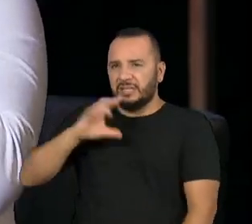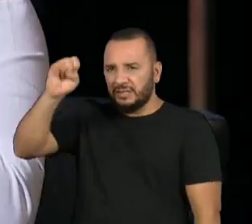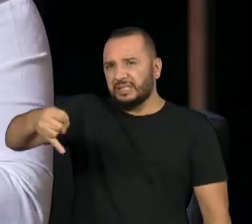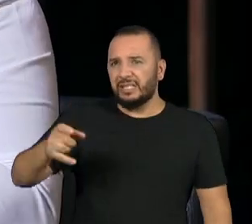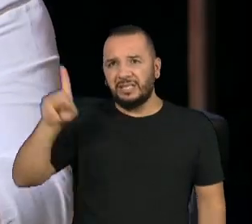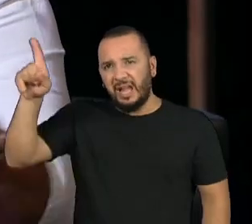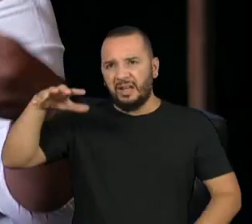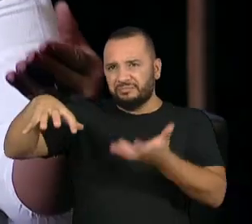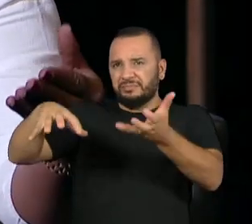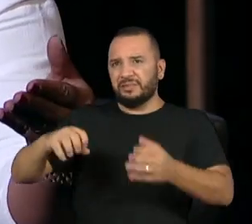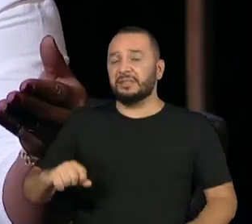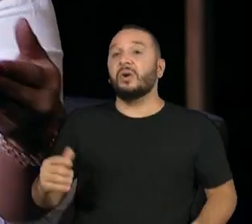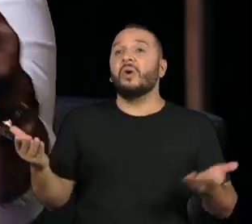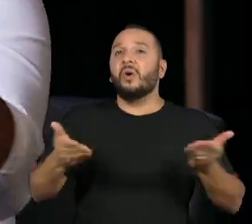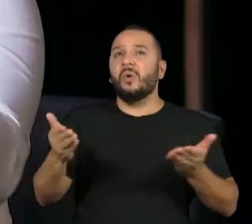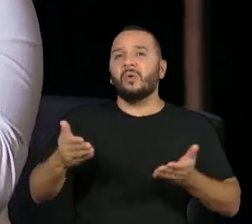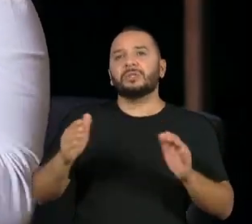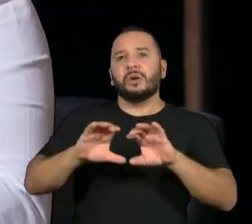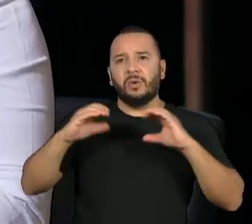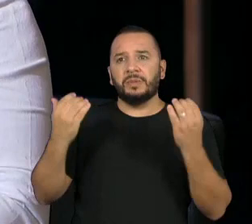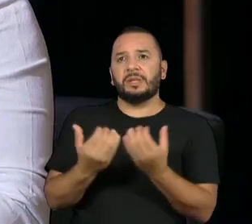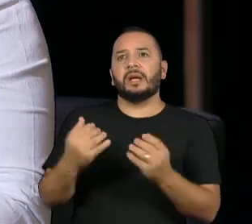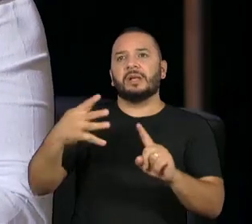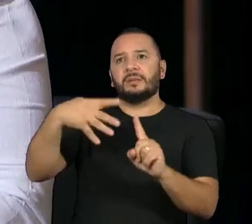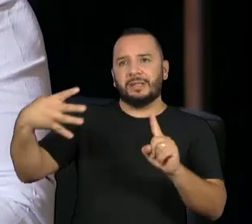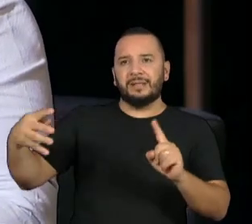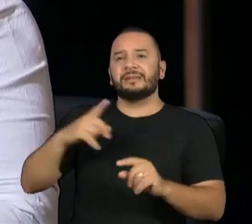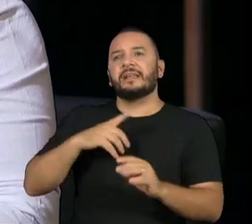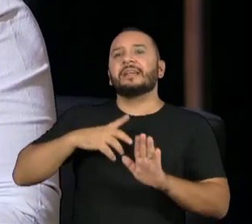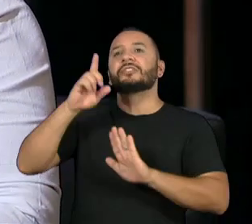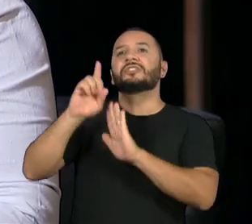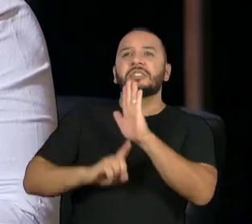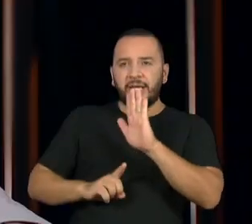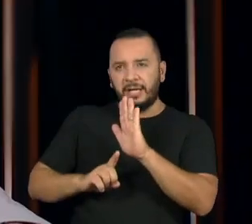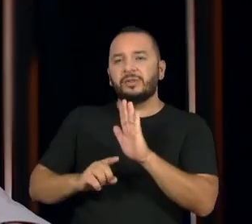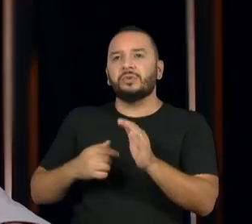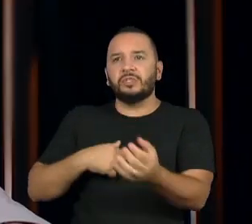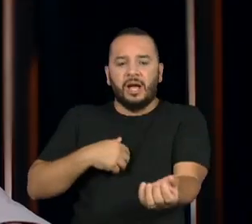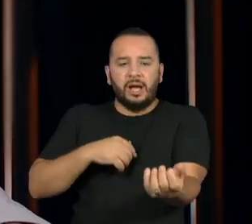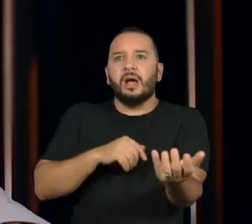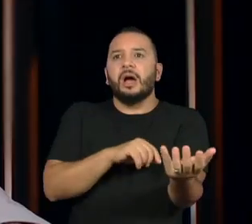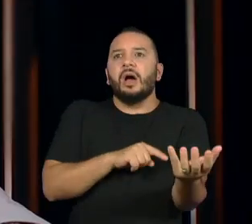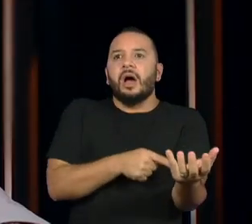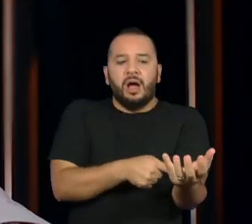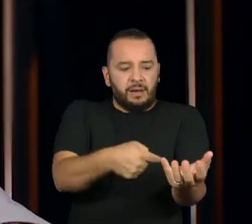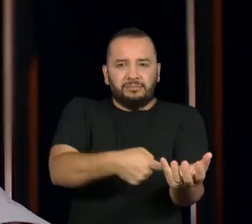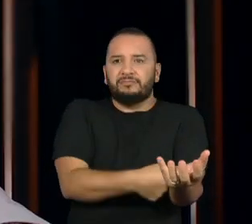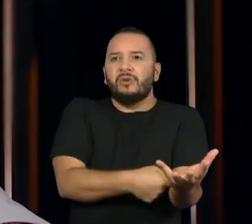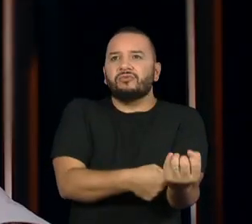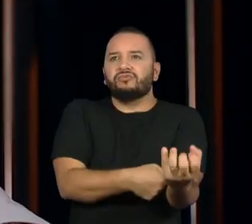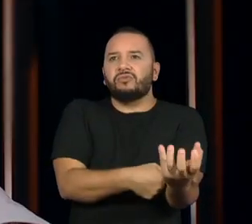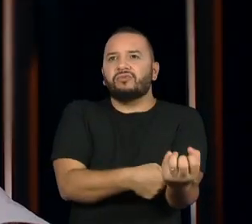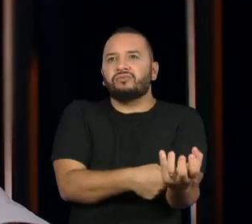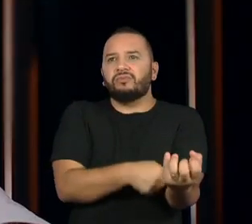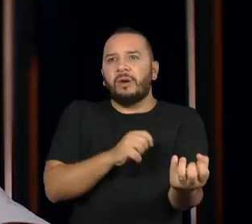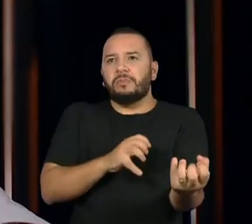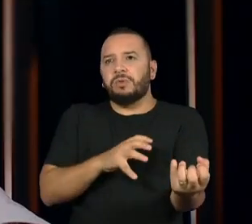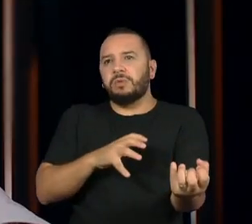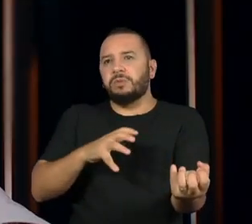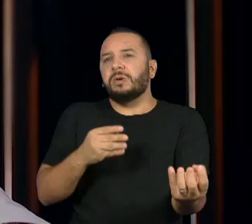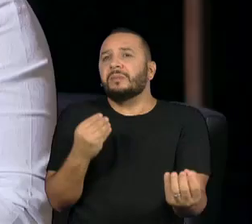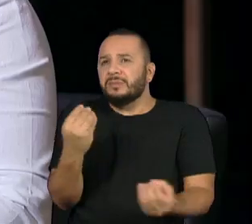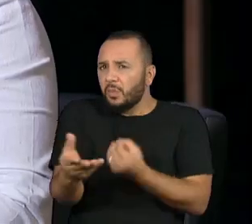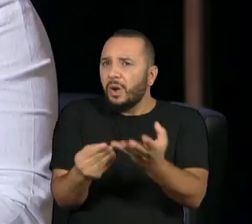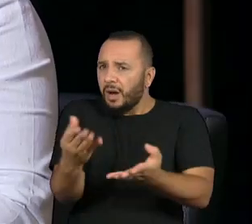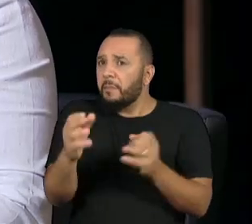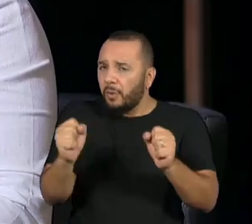LGBTQIA+, tem o direito a doar sangue. Quem deu o direito? O Supremo. Hoje a comunidade LGBTQIA